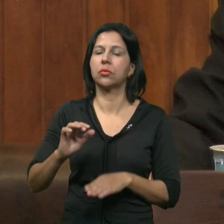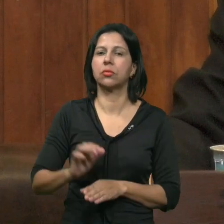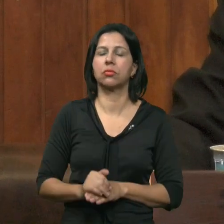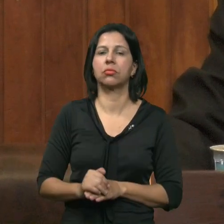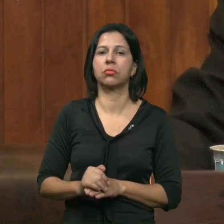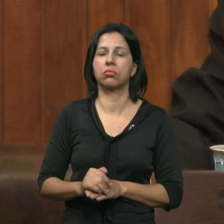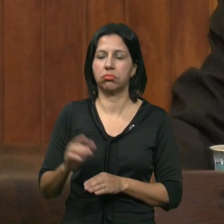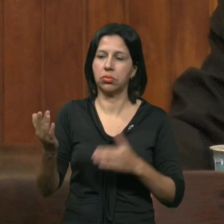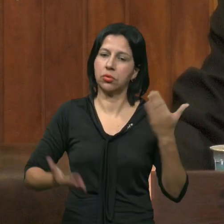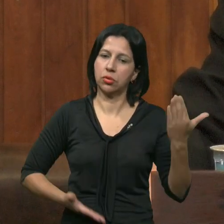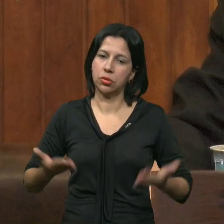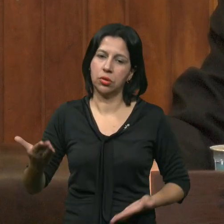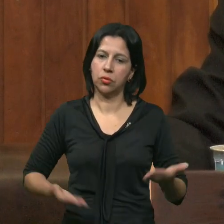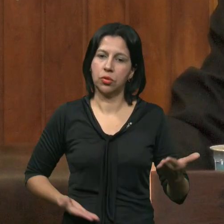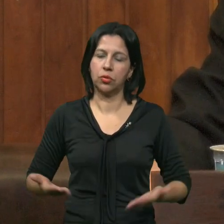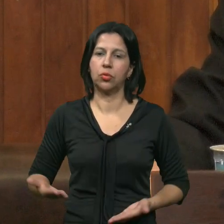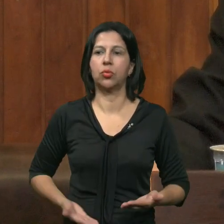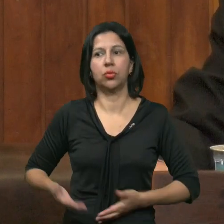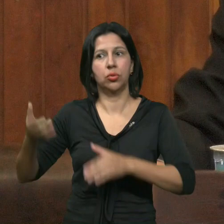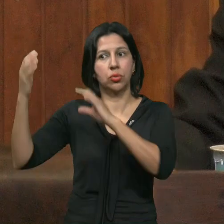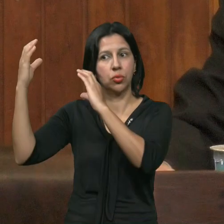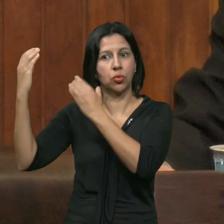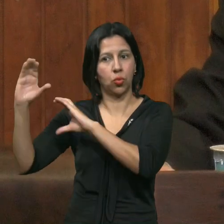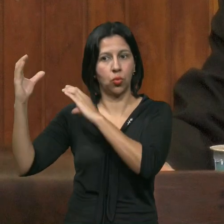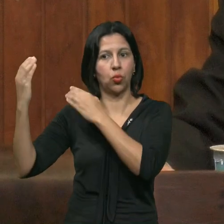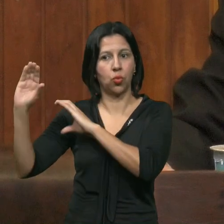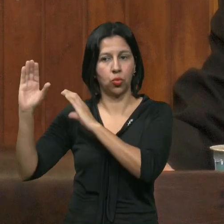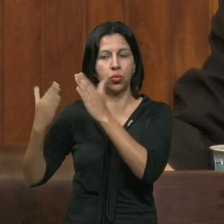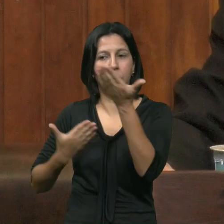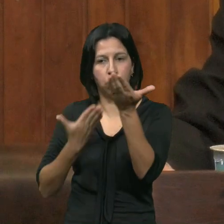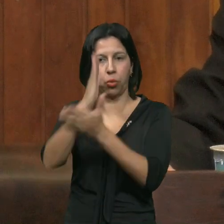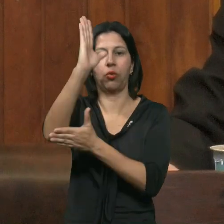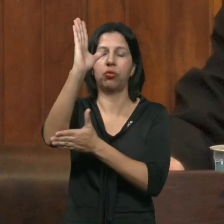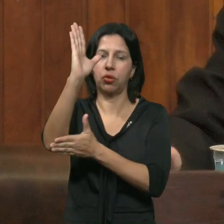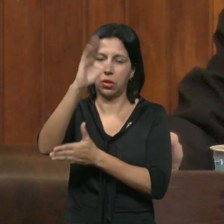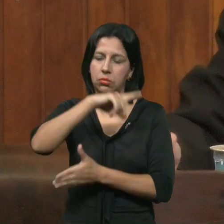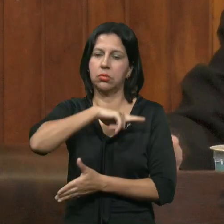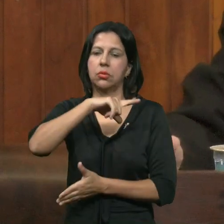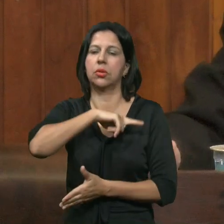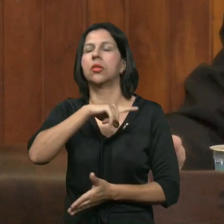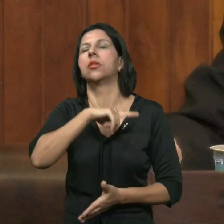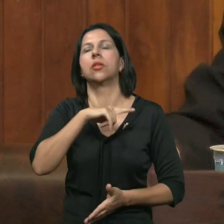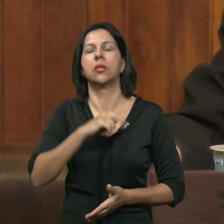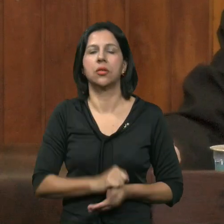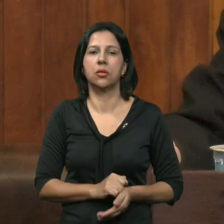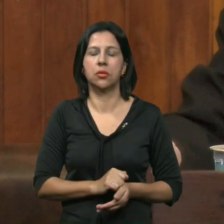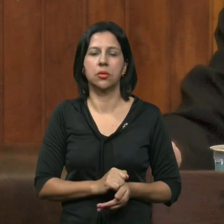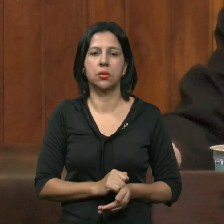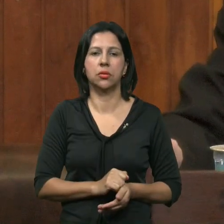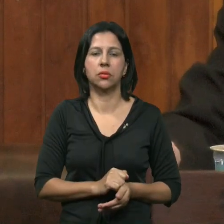Servidores Concursados Servidores Que prestam Serviço Numa área